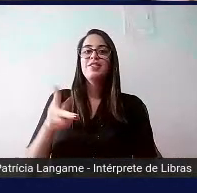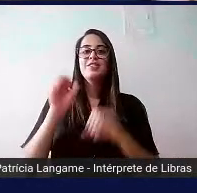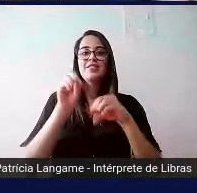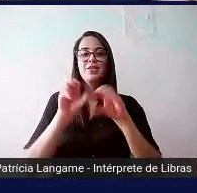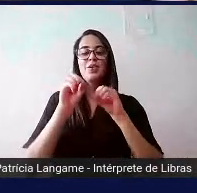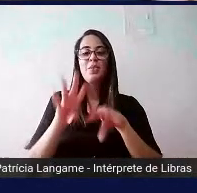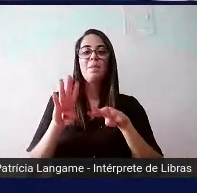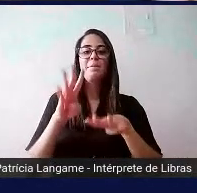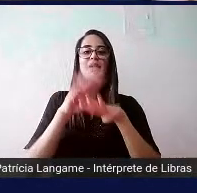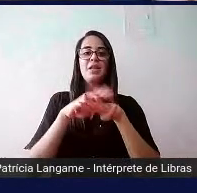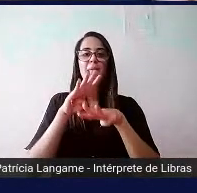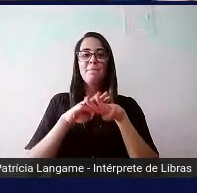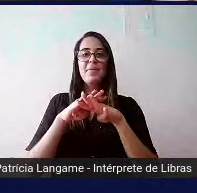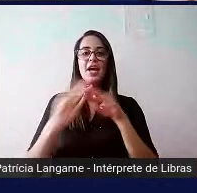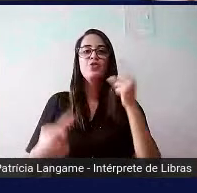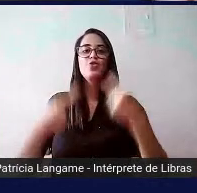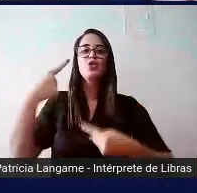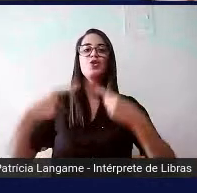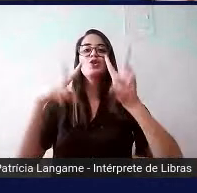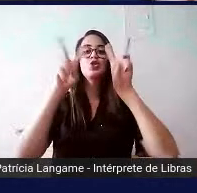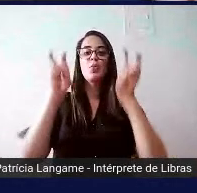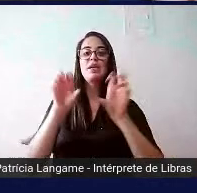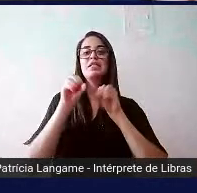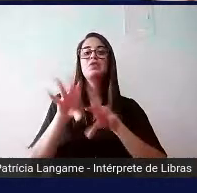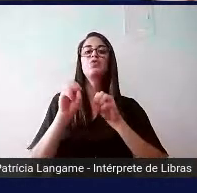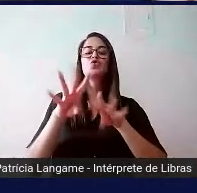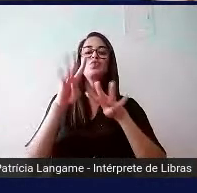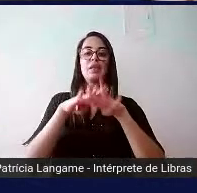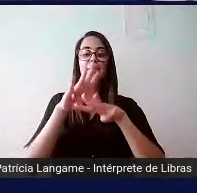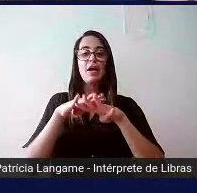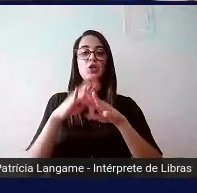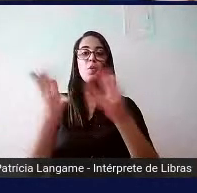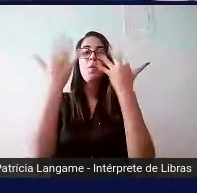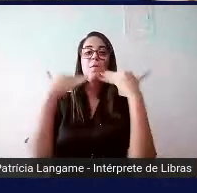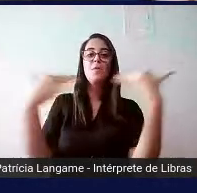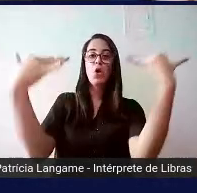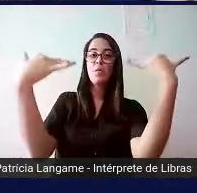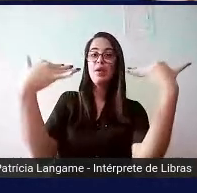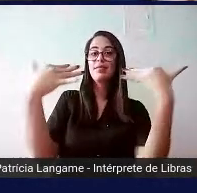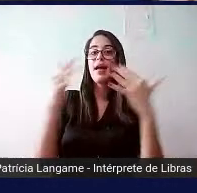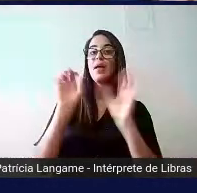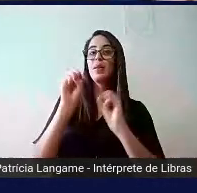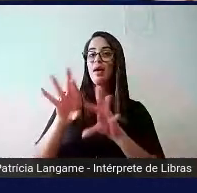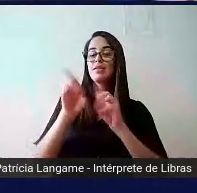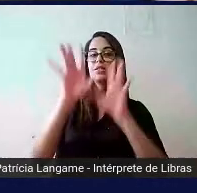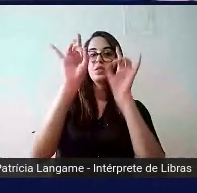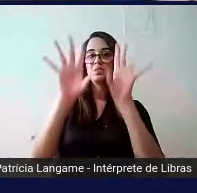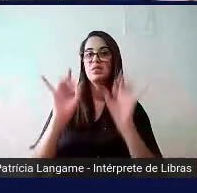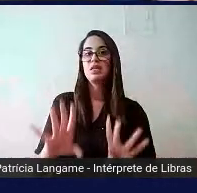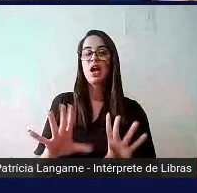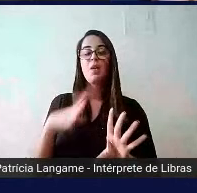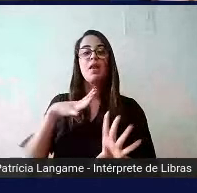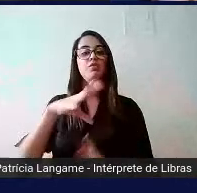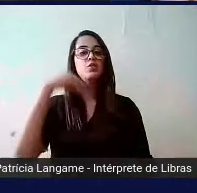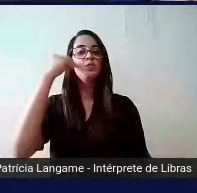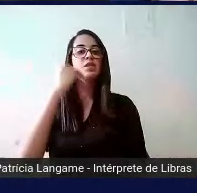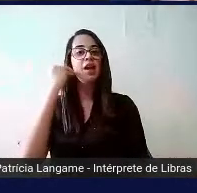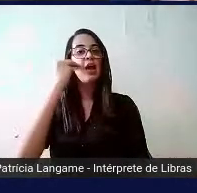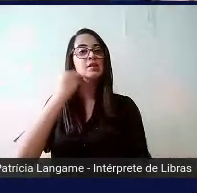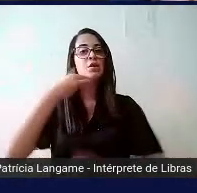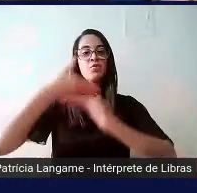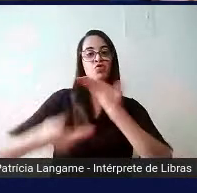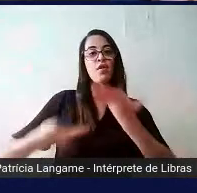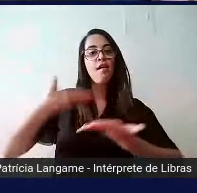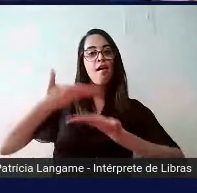discutindo sobre ensino de matemática para o público-alvo da educação especial, cada um trazendo sua experiência, compartilhando recursos,